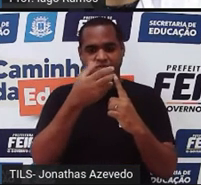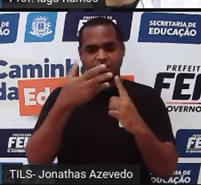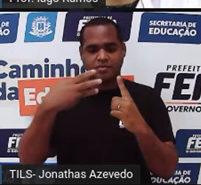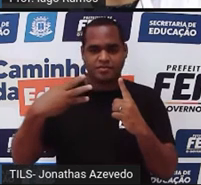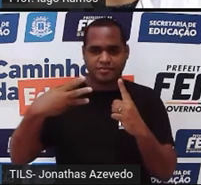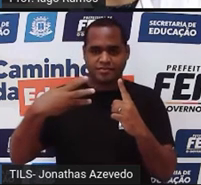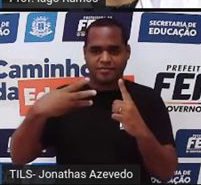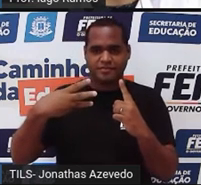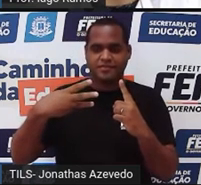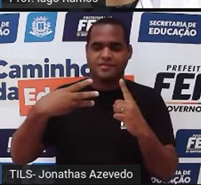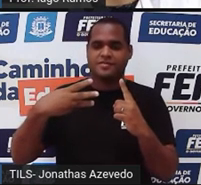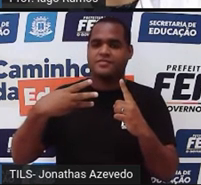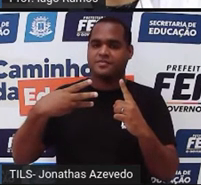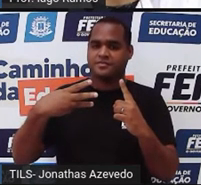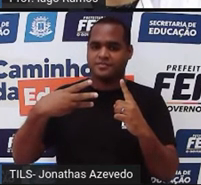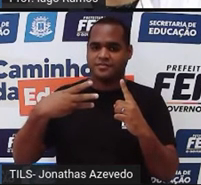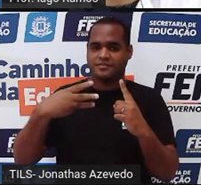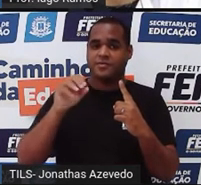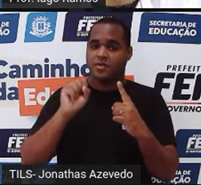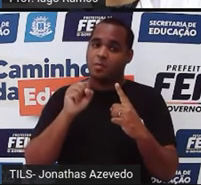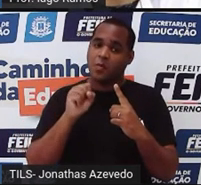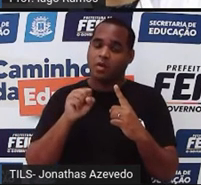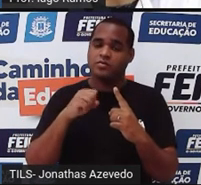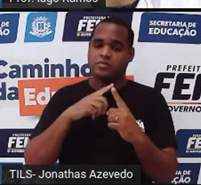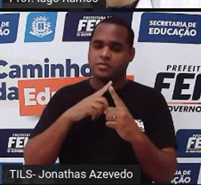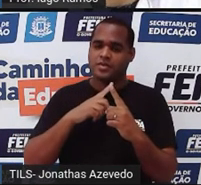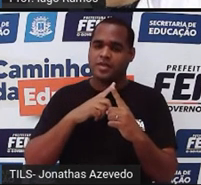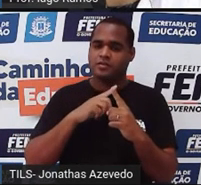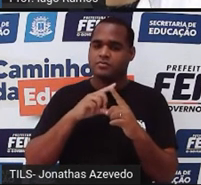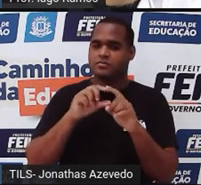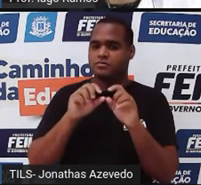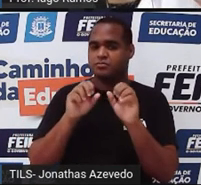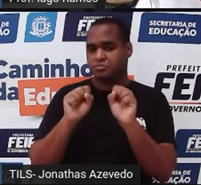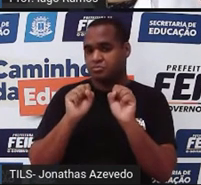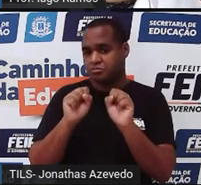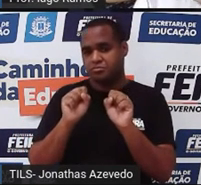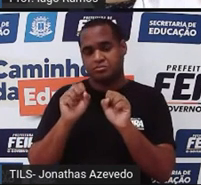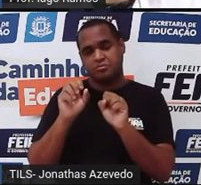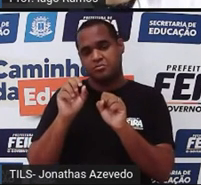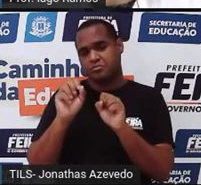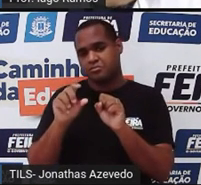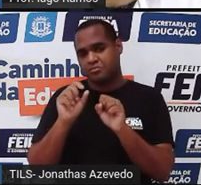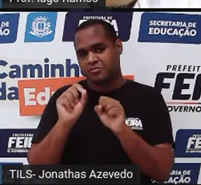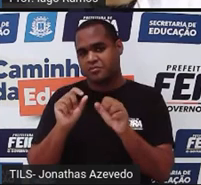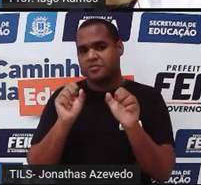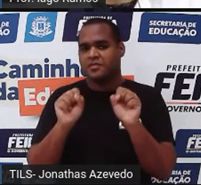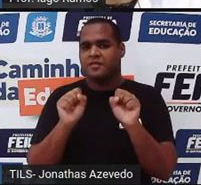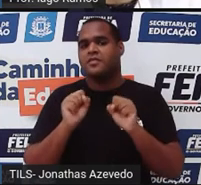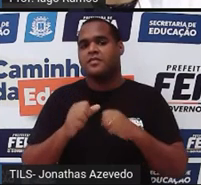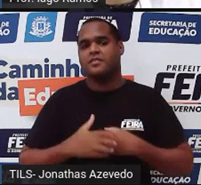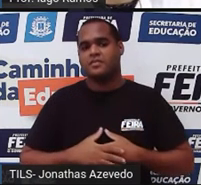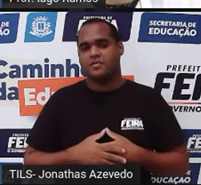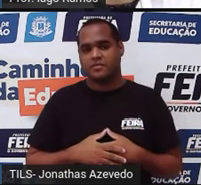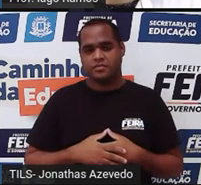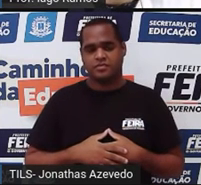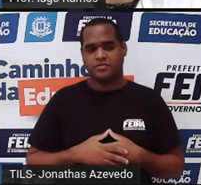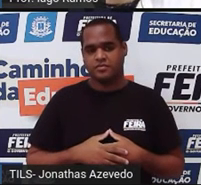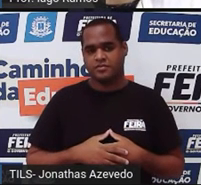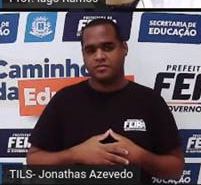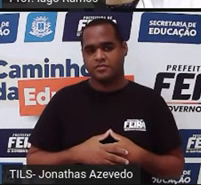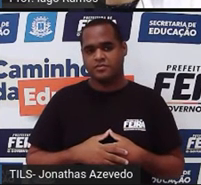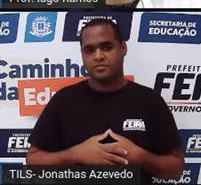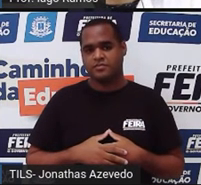com essa calça azul eu posso usar a camisa azul, é uma opção, eu posso usar